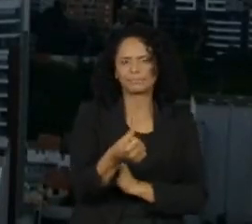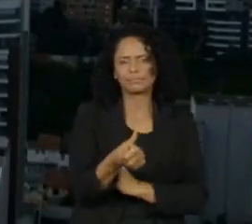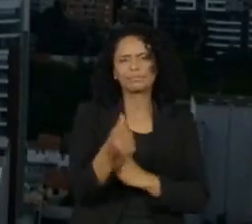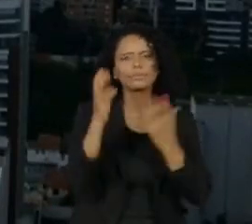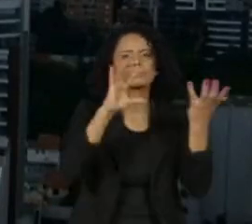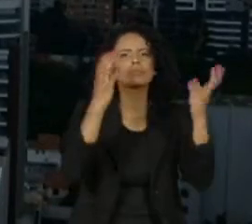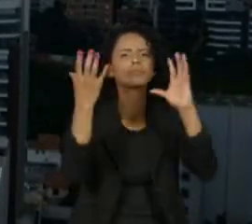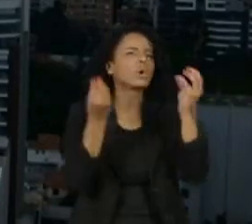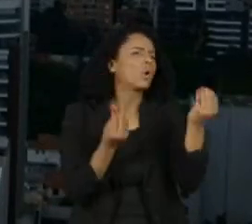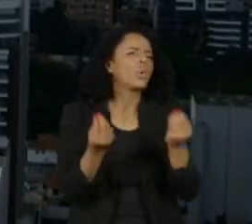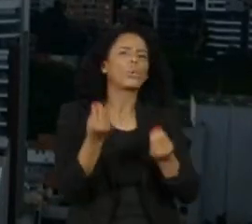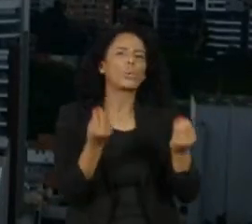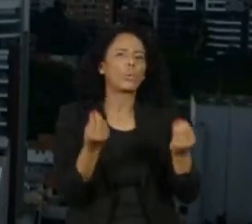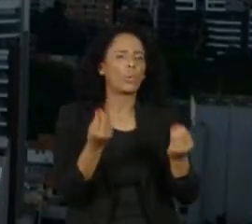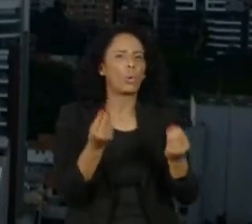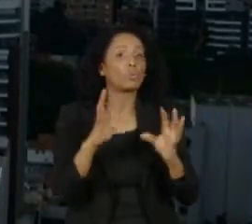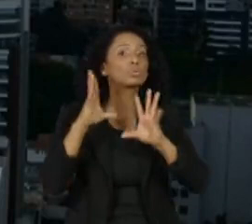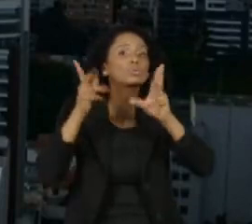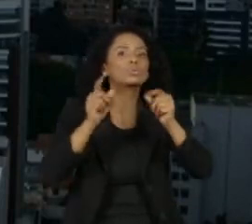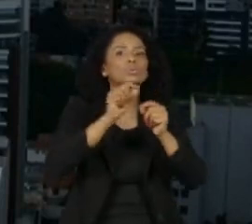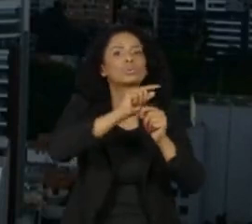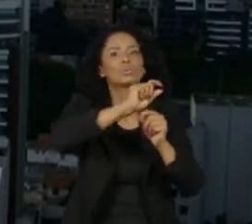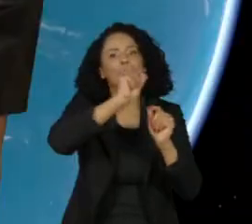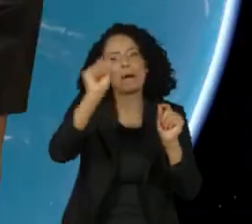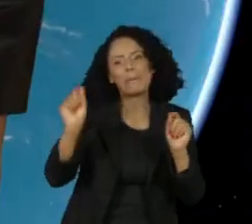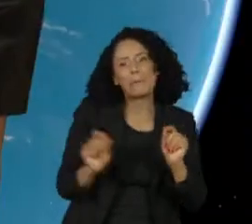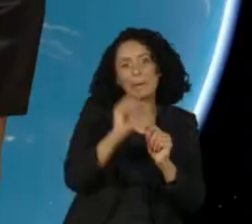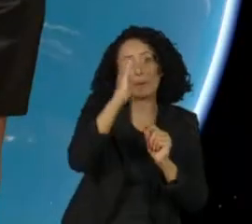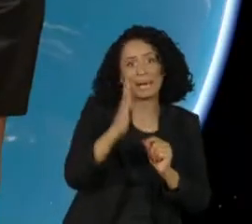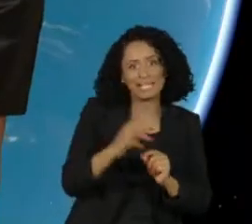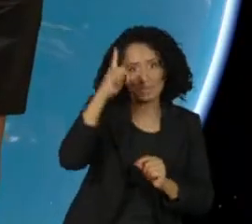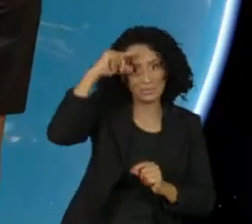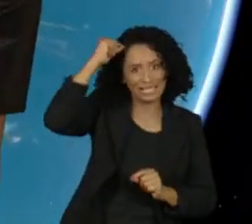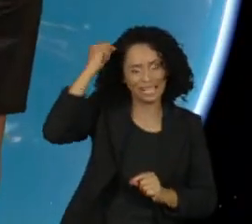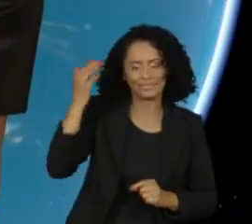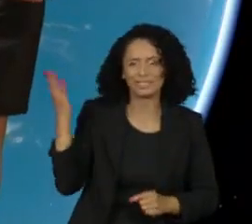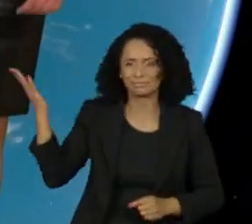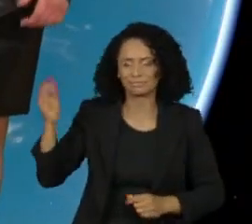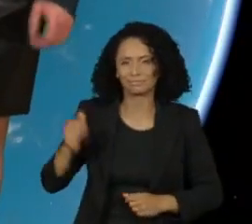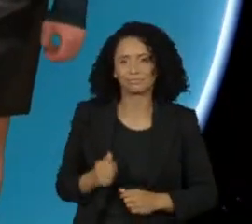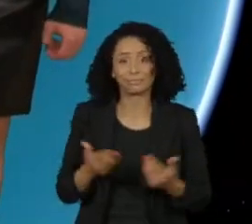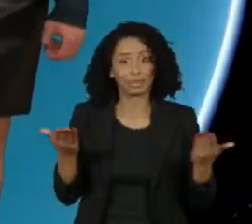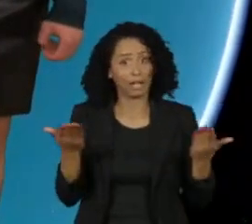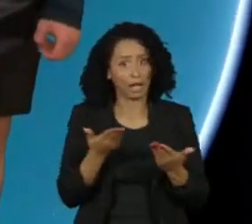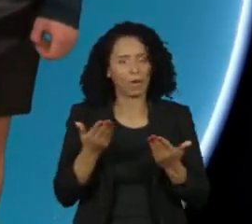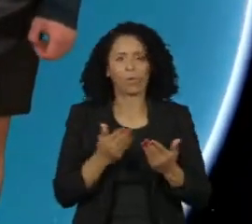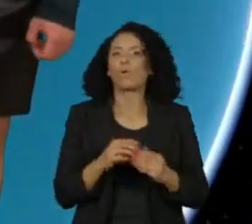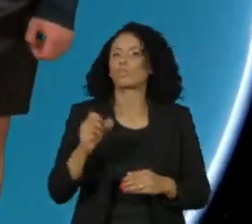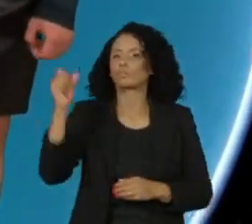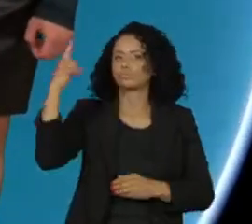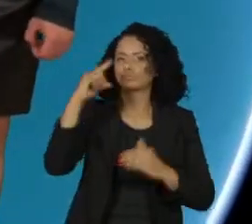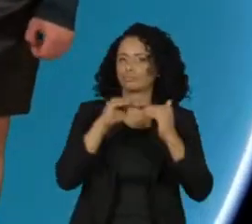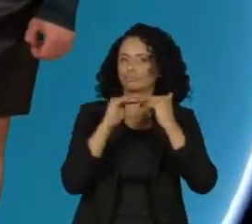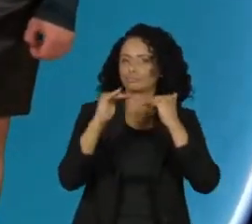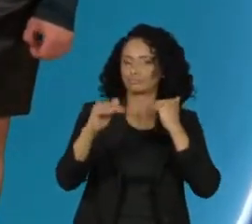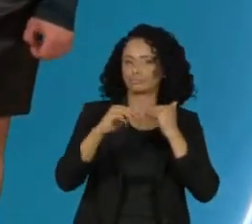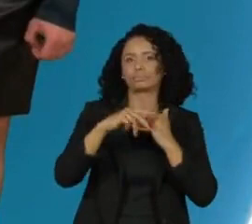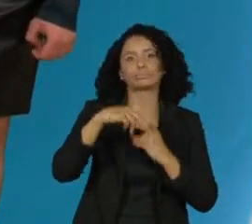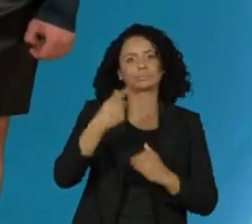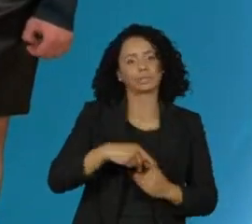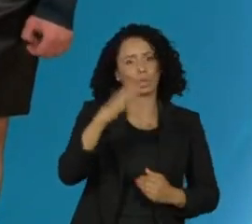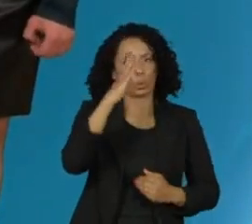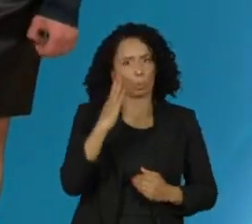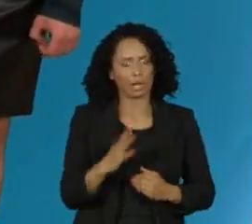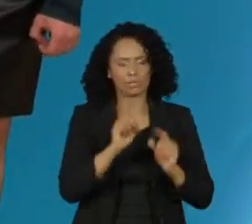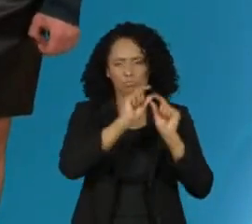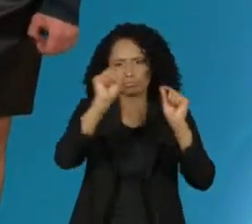saber como que fica a previsão do tempo então para todo o Brasil com a Stephanie Toso. Hoje o tempo continua firme na maior parte do Brasil. O destaque